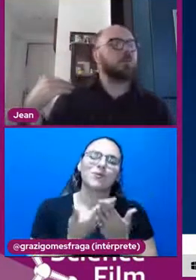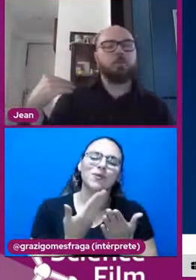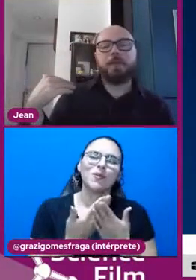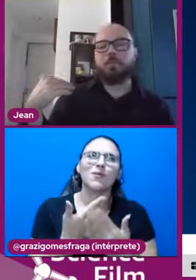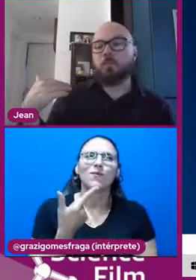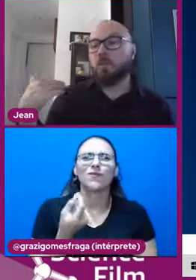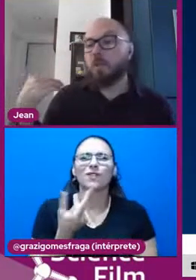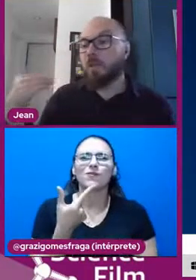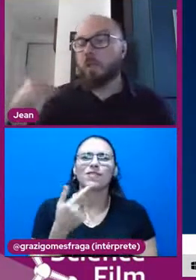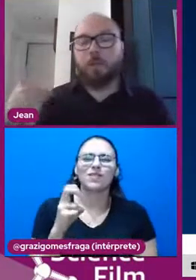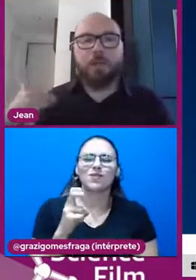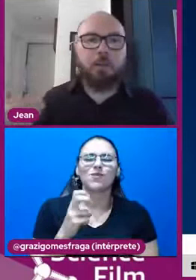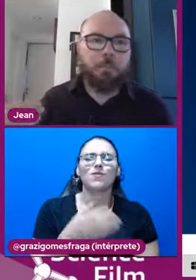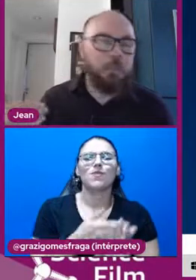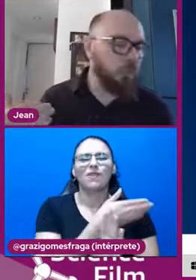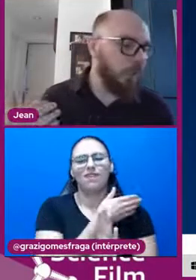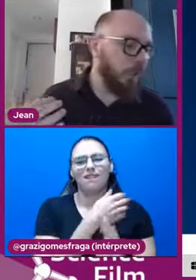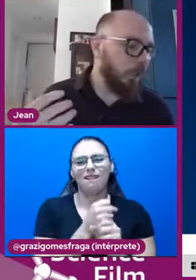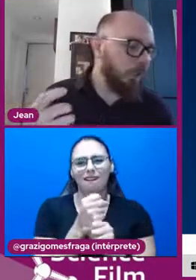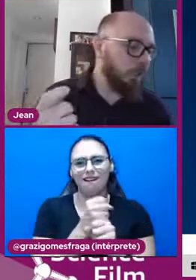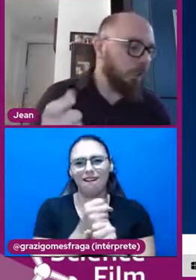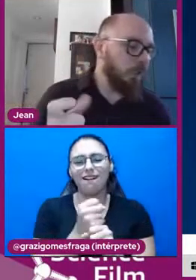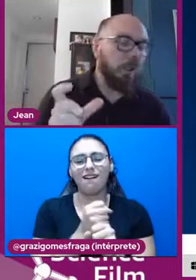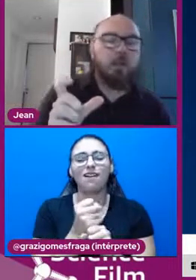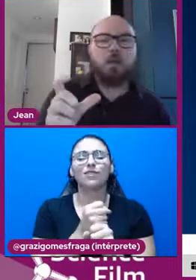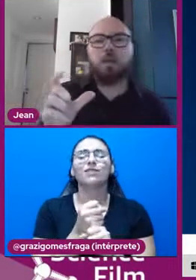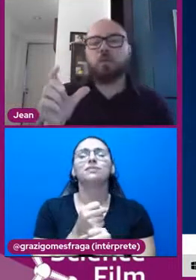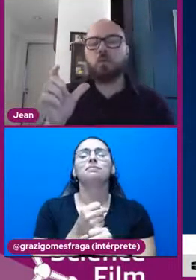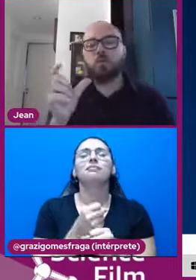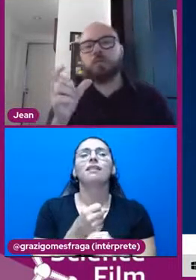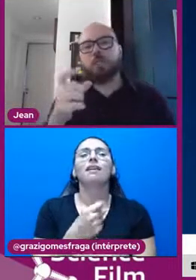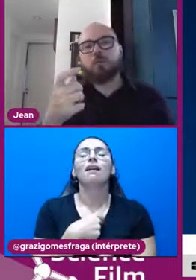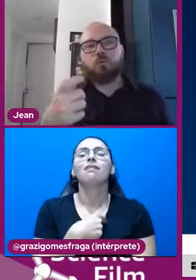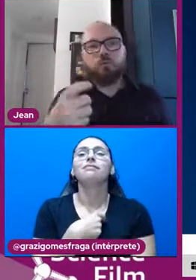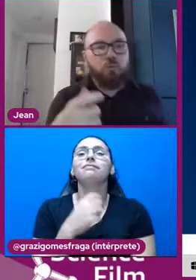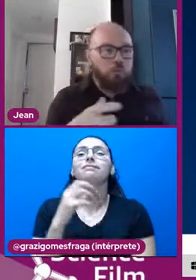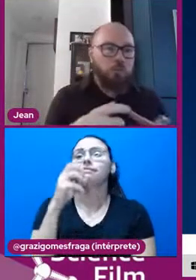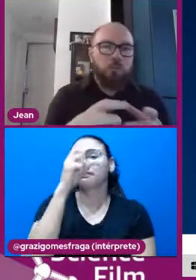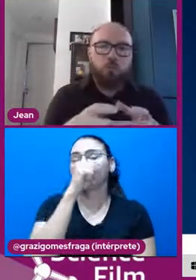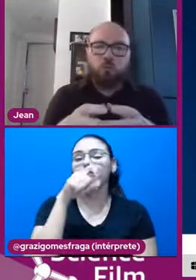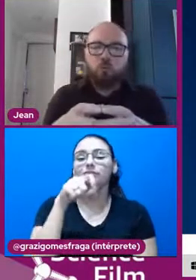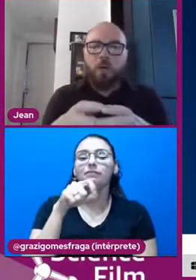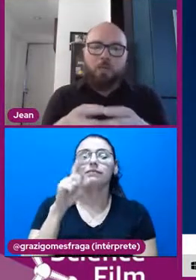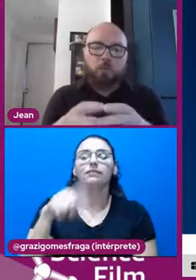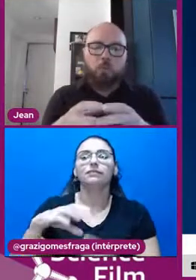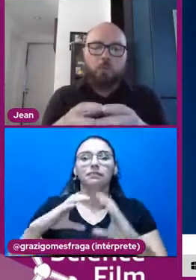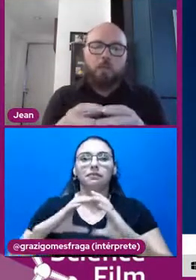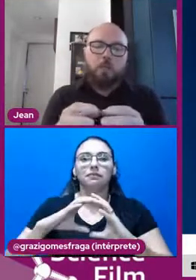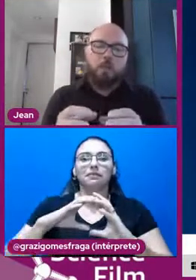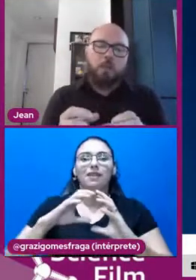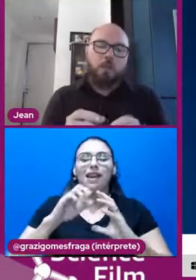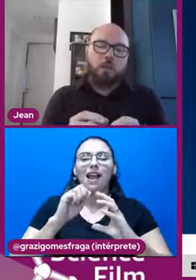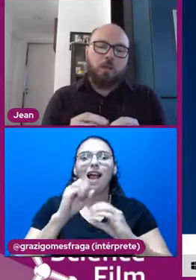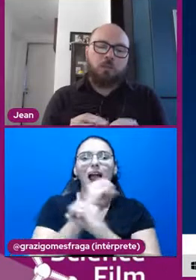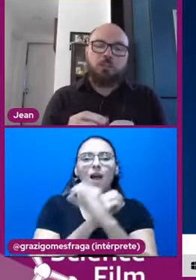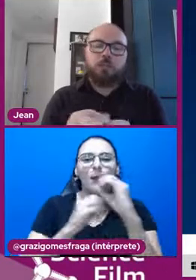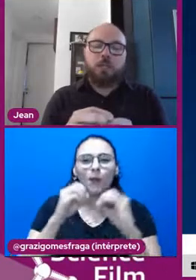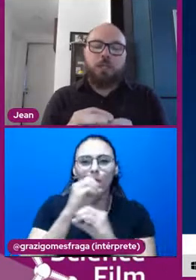atrás no ensino básico, eu ainda aprendia que o centro do núcleo do átomo, né?